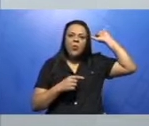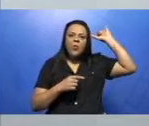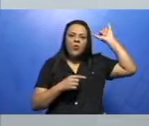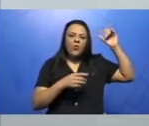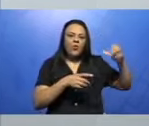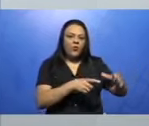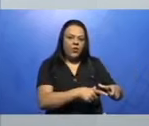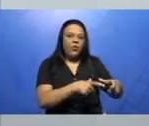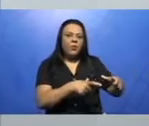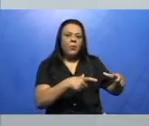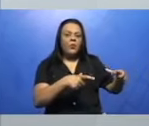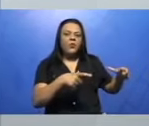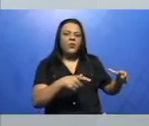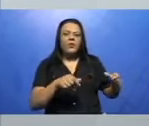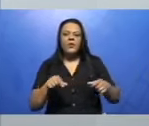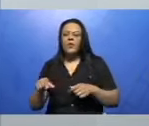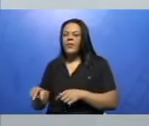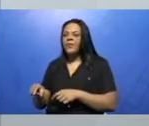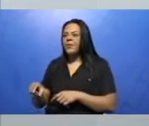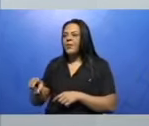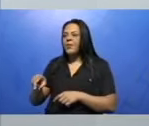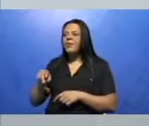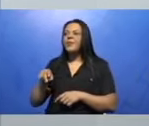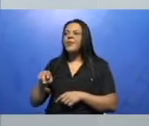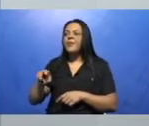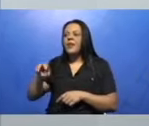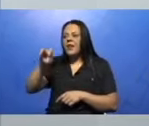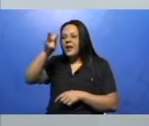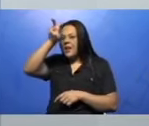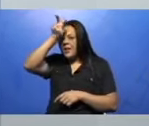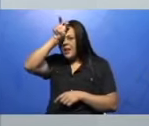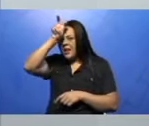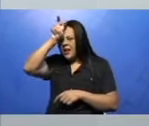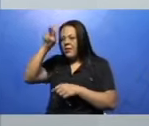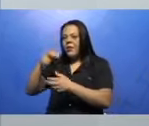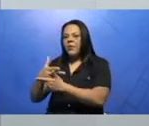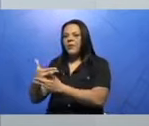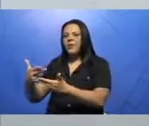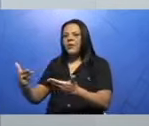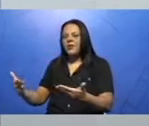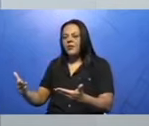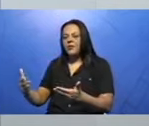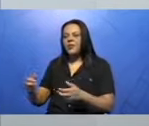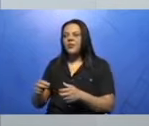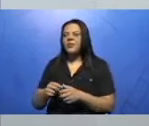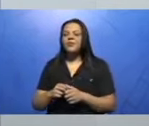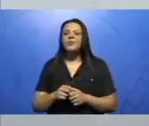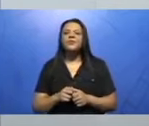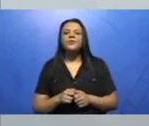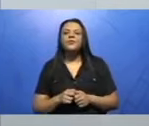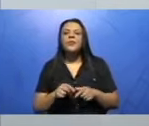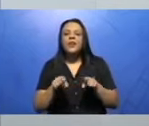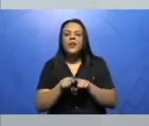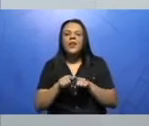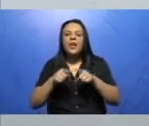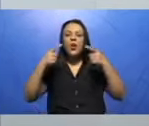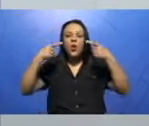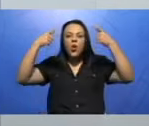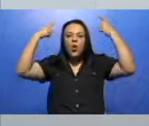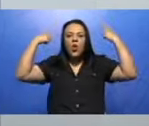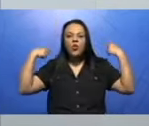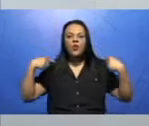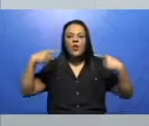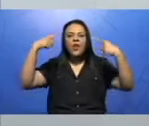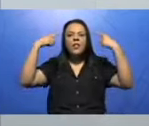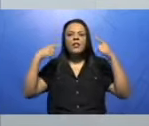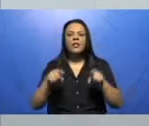rebanhos de bovinos, ovinos e caprinos. Caprinos são cabras, né? E ovinos são ovelhas. Esse conteúdo vocês encontram aí